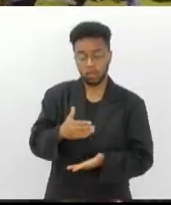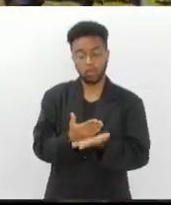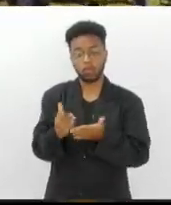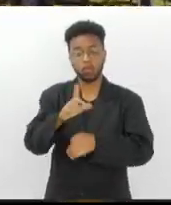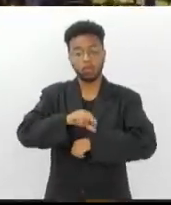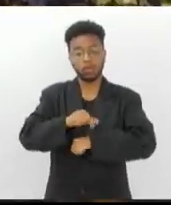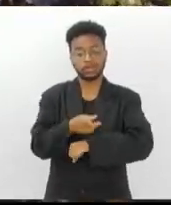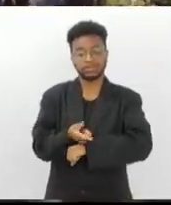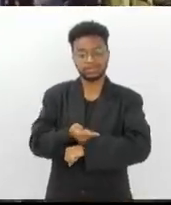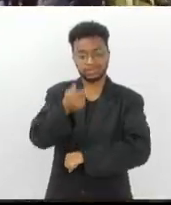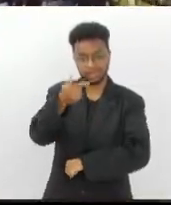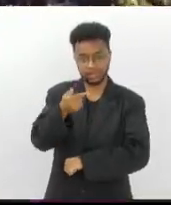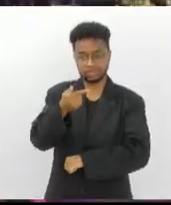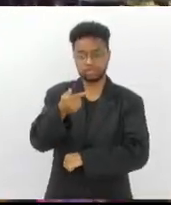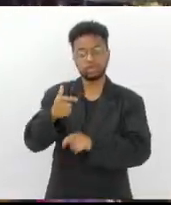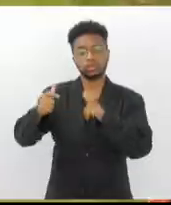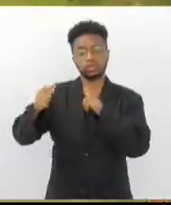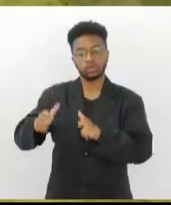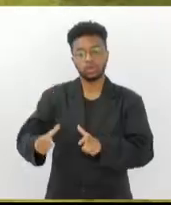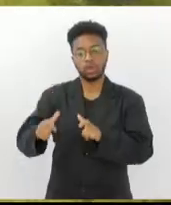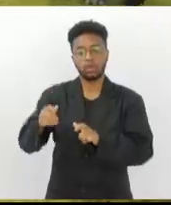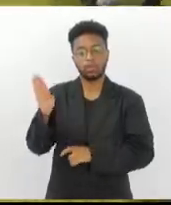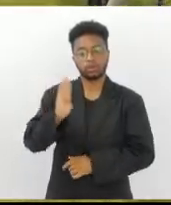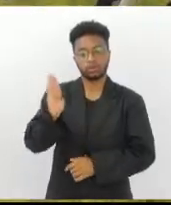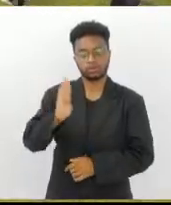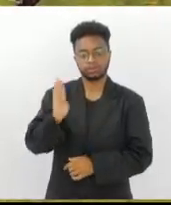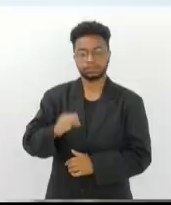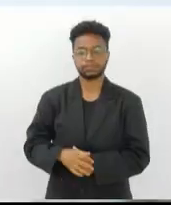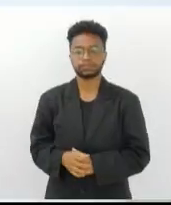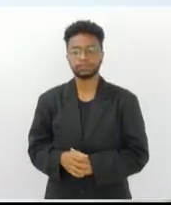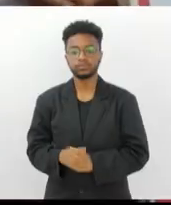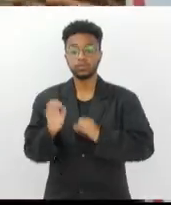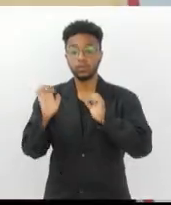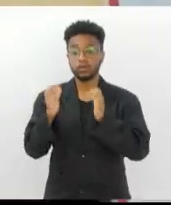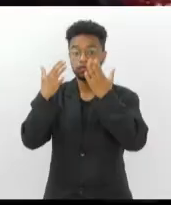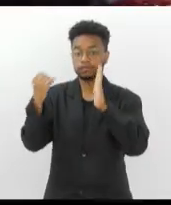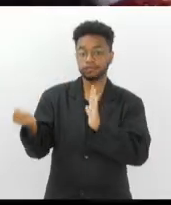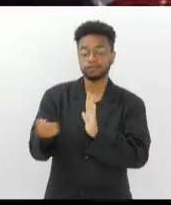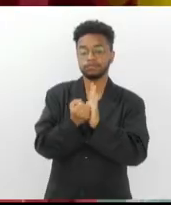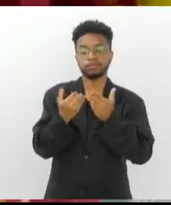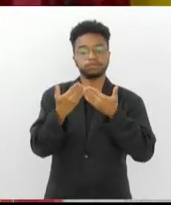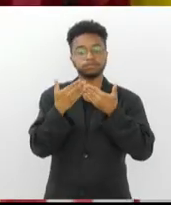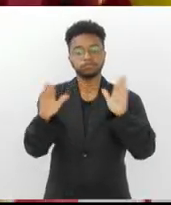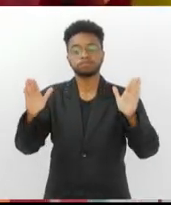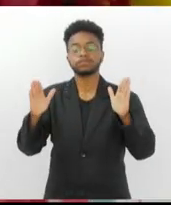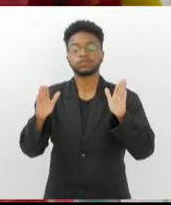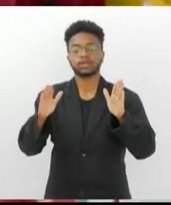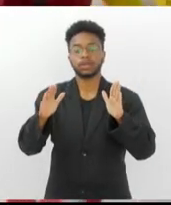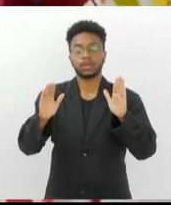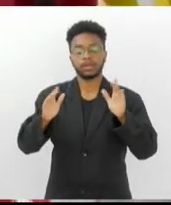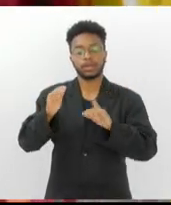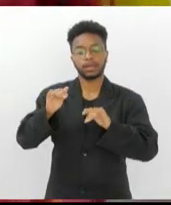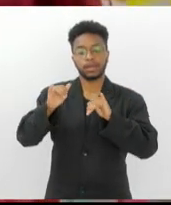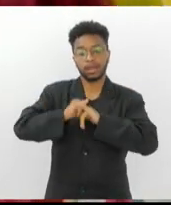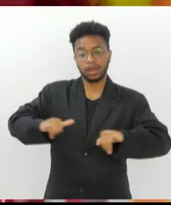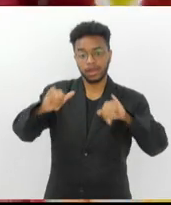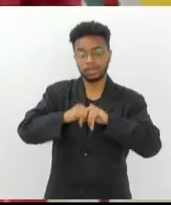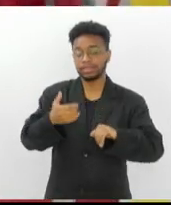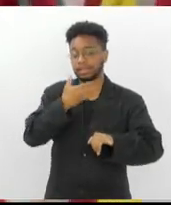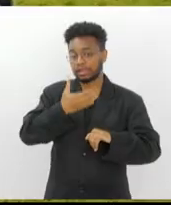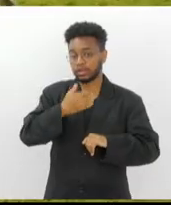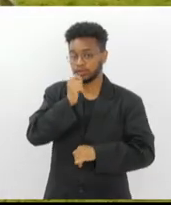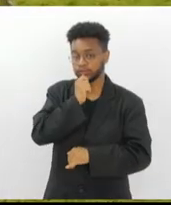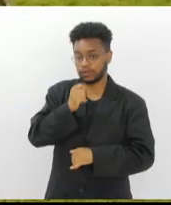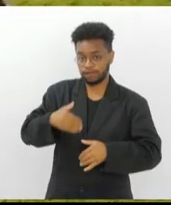das 7 horas da manhã, na Enseada de Botafogo. O evento vai marcar o lançamento nacional da campanha Natal Sem Fome,